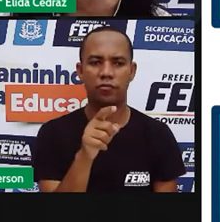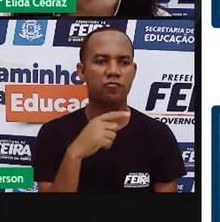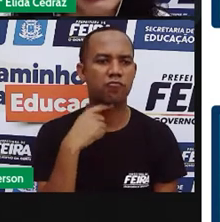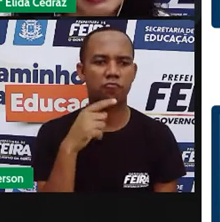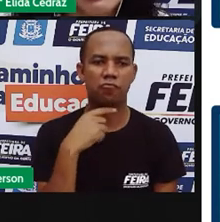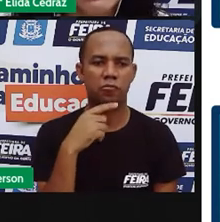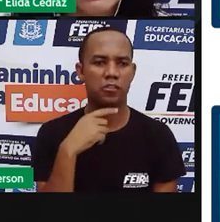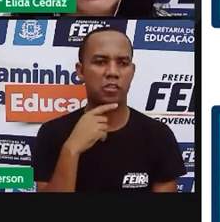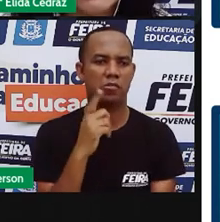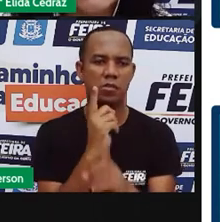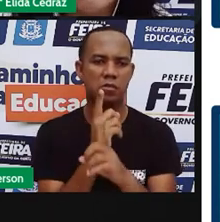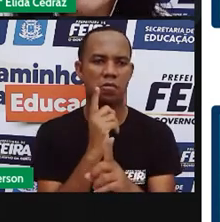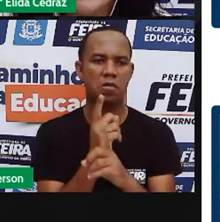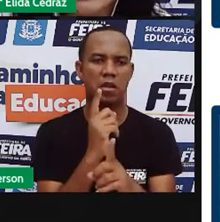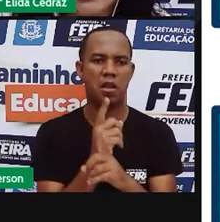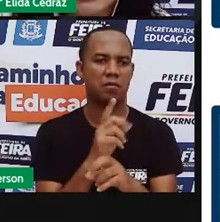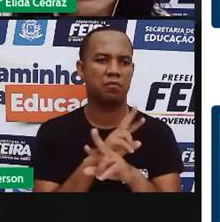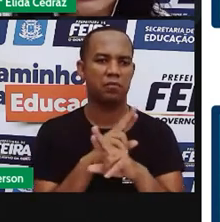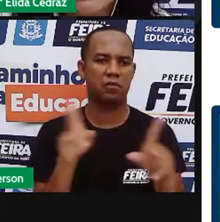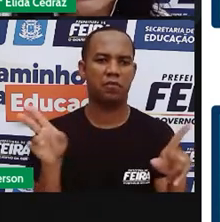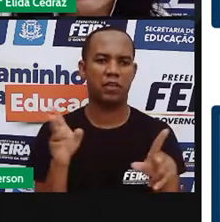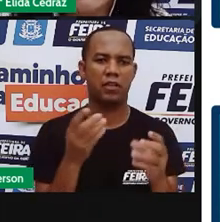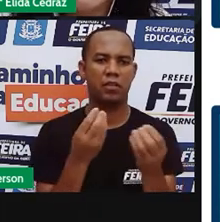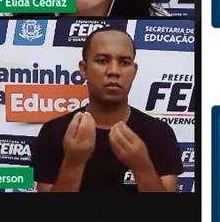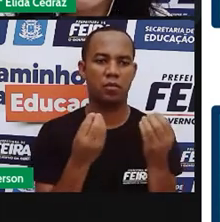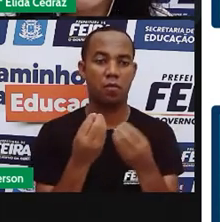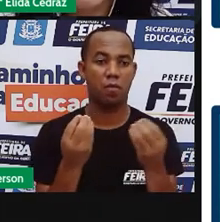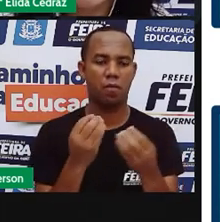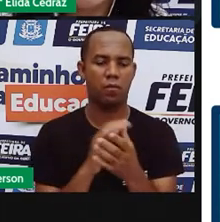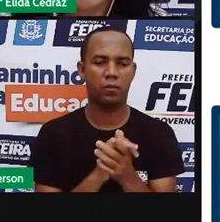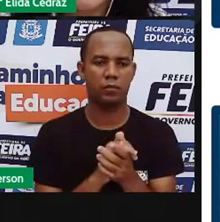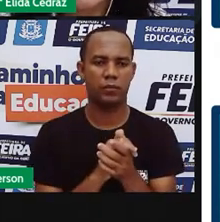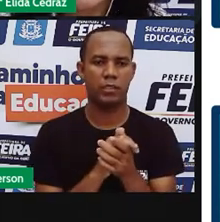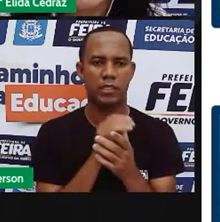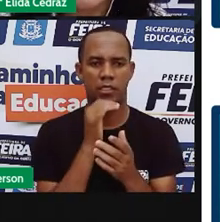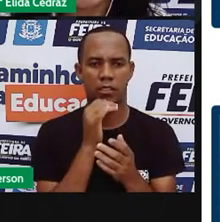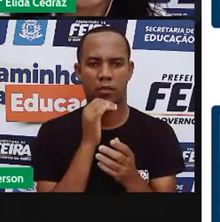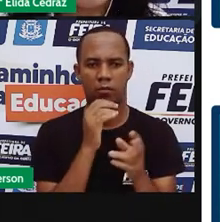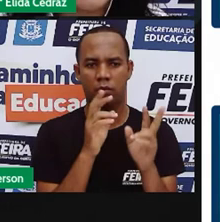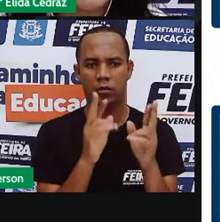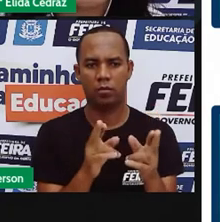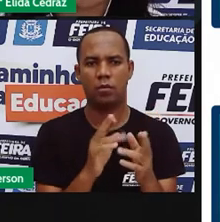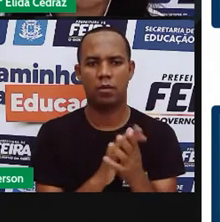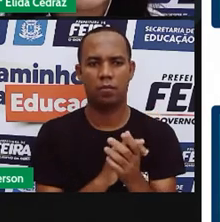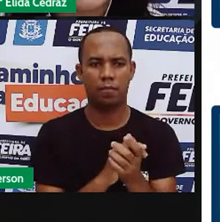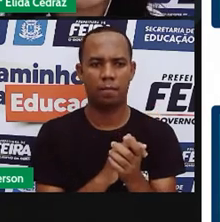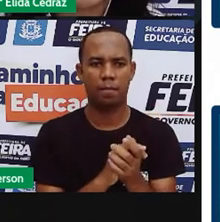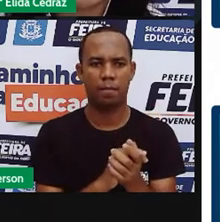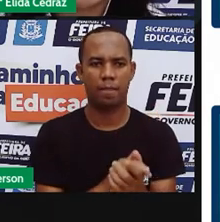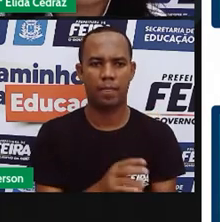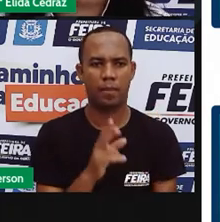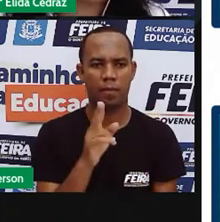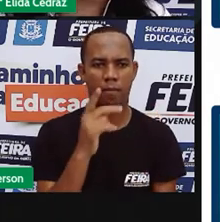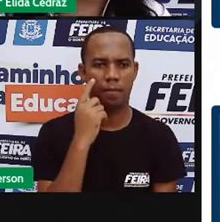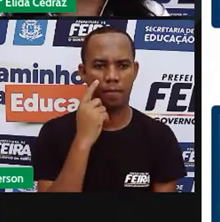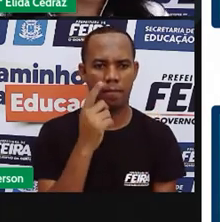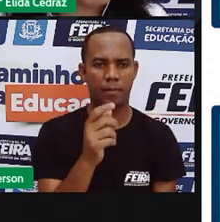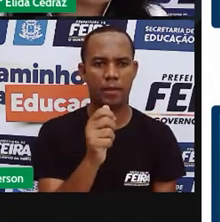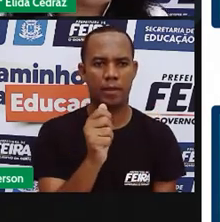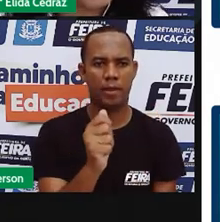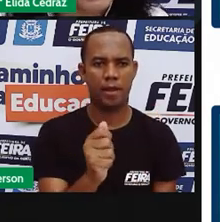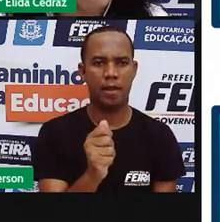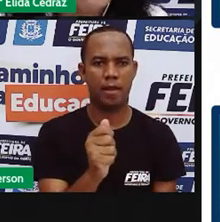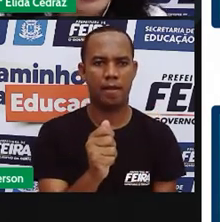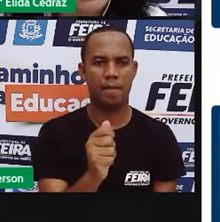palavra contrária. Mas as outras são como essa aqui. Aberto. Qual é o